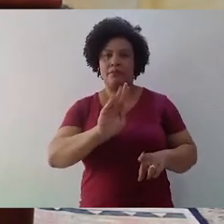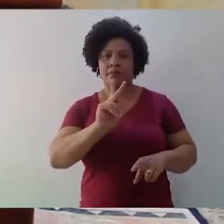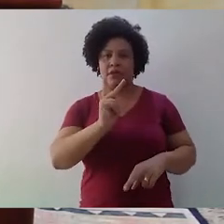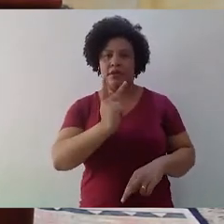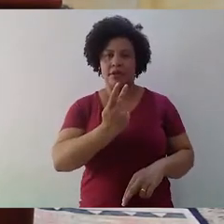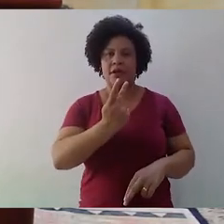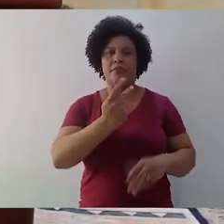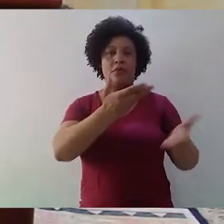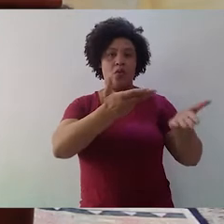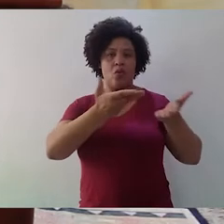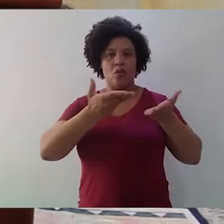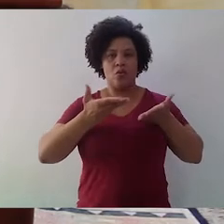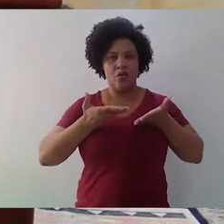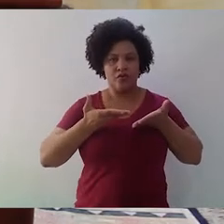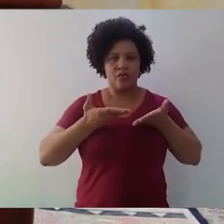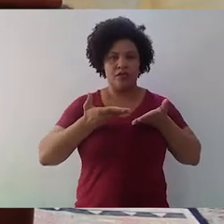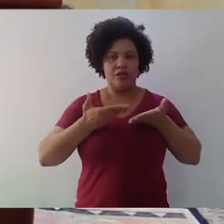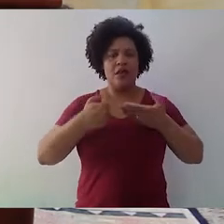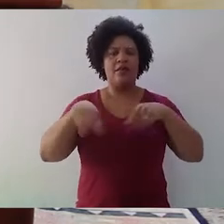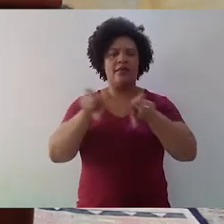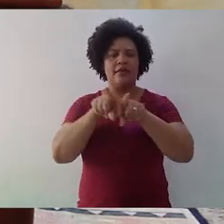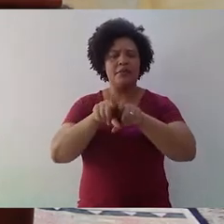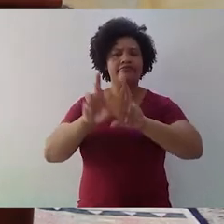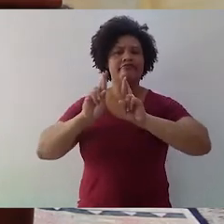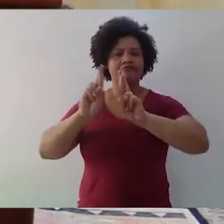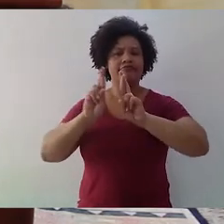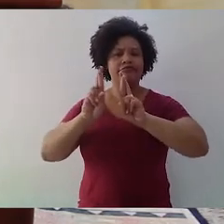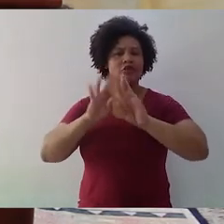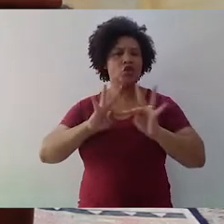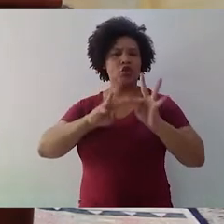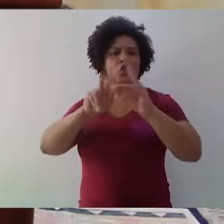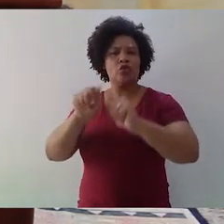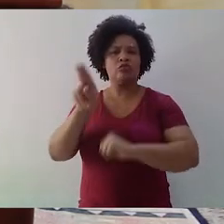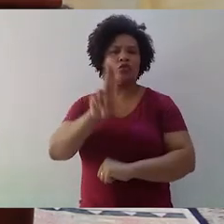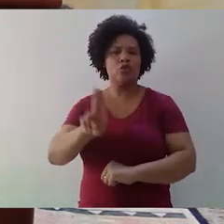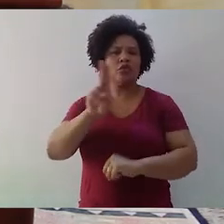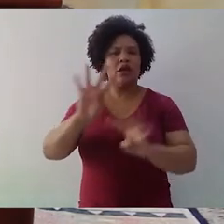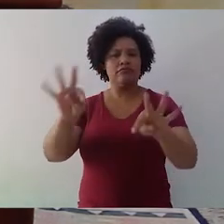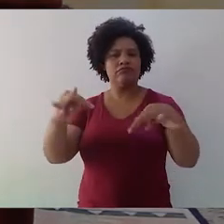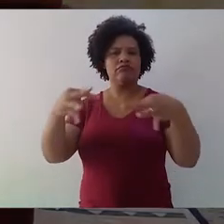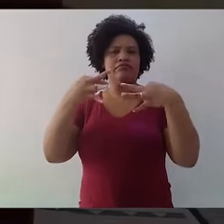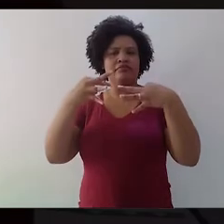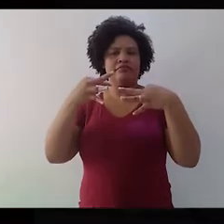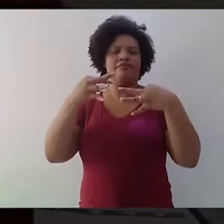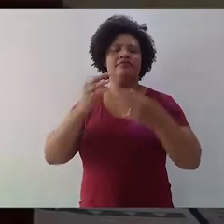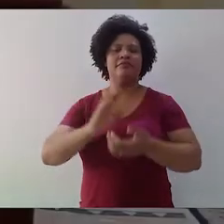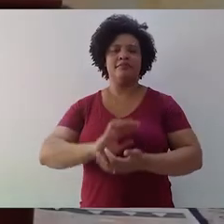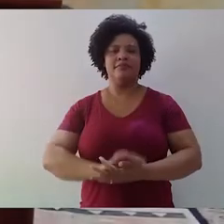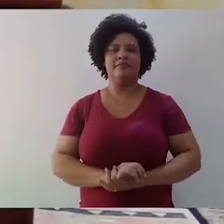pelo convite que me foi formulado. E espero que, de fato, seja útil a todos os ouvintes deste canal do YouTube.